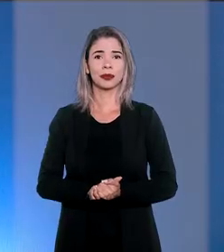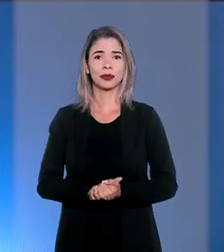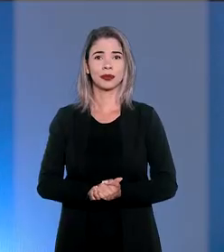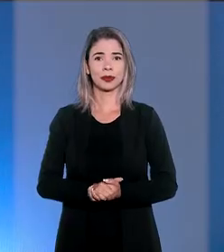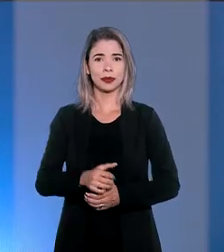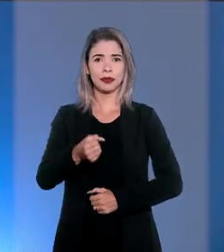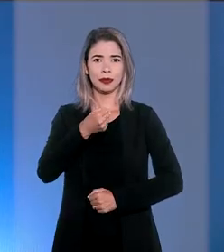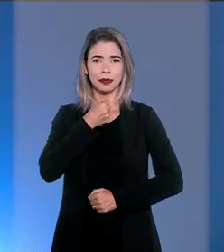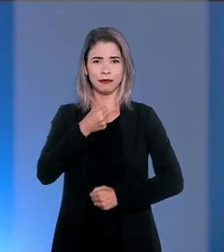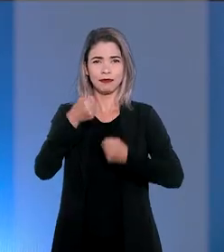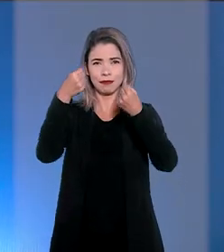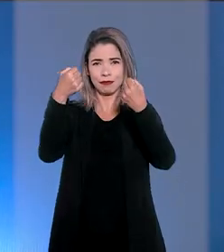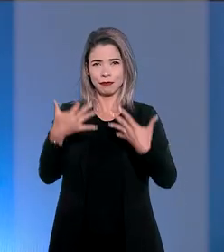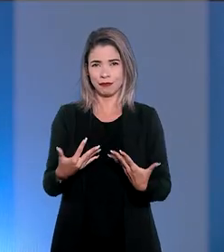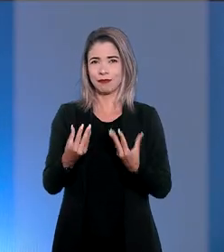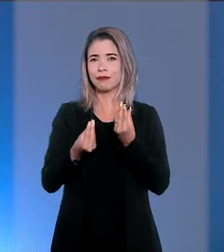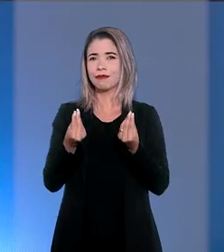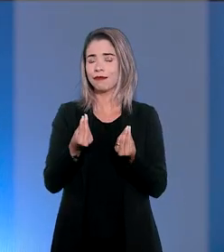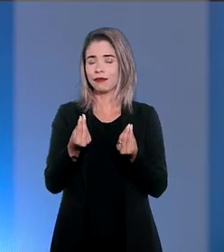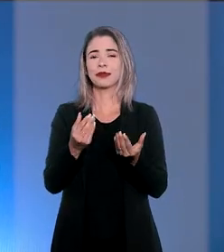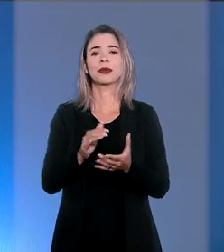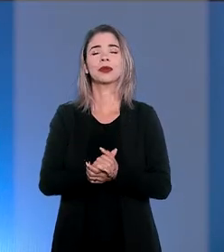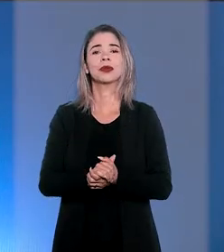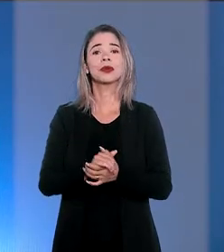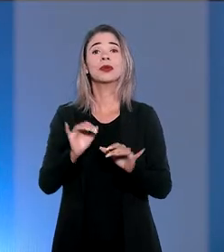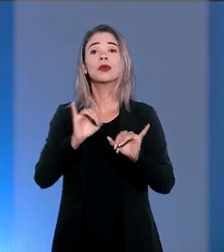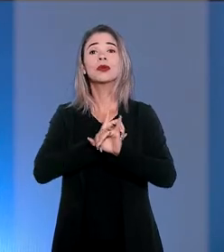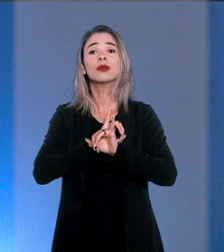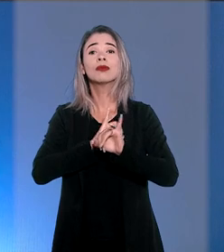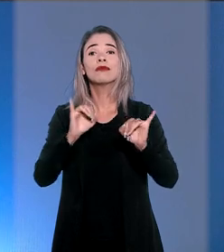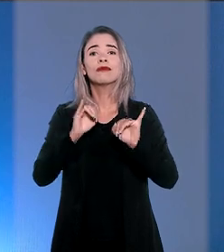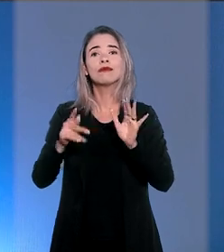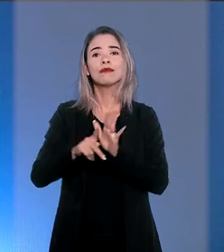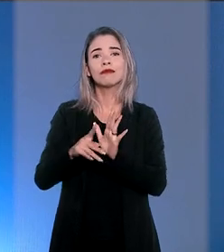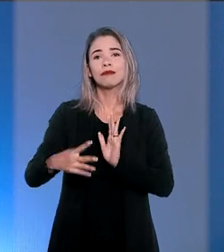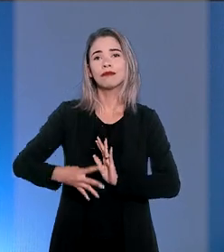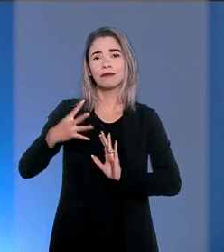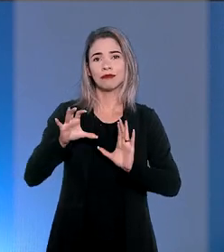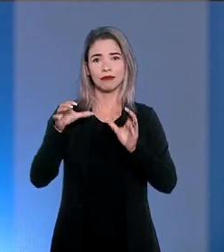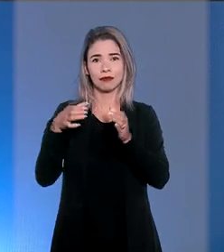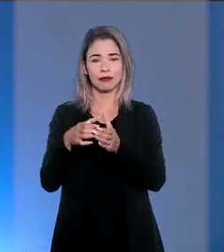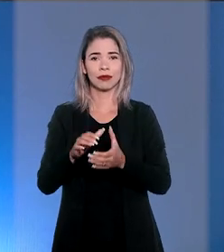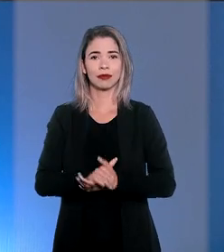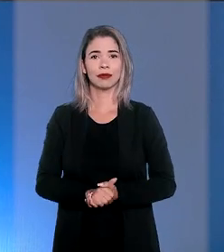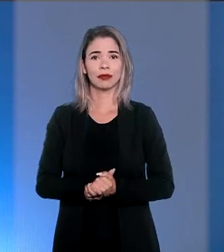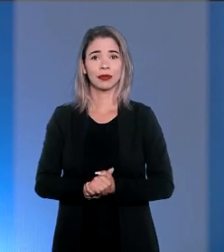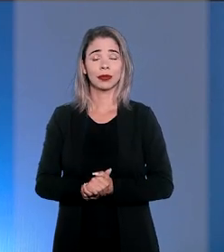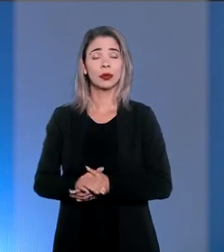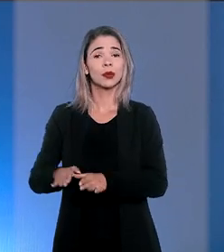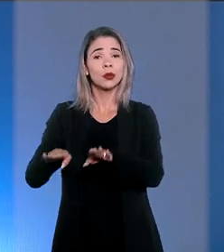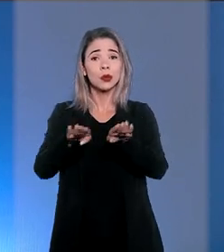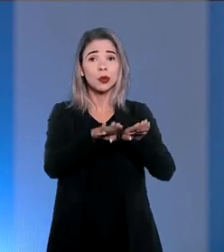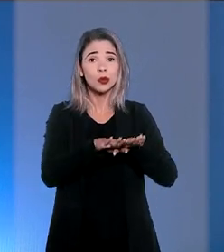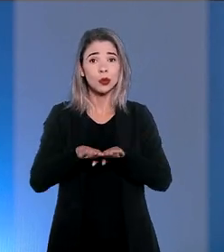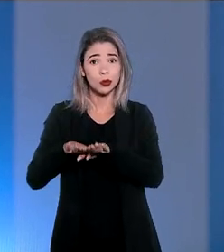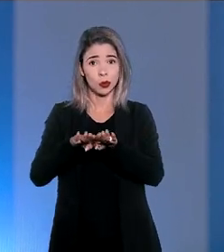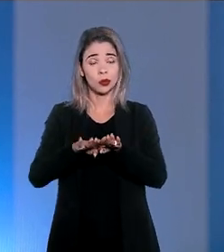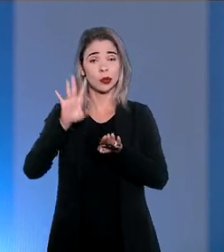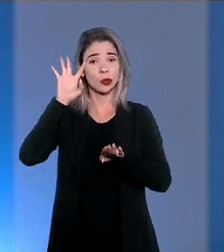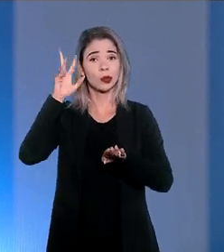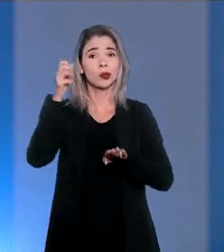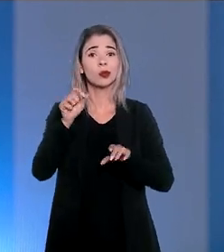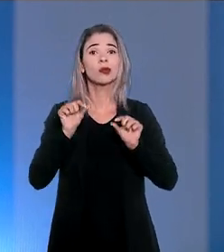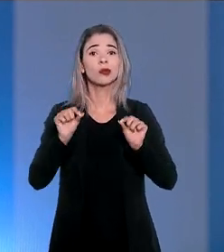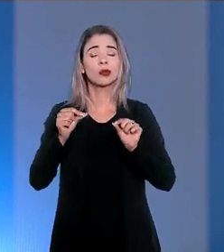A repórter Marina Campos tem mais informações sobre a decisão da quarta turma. Por unanimidade, o colegiado